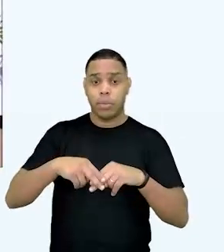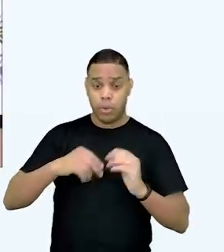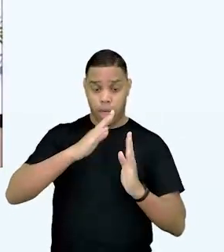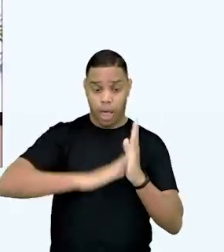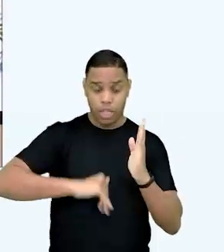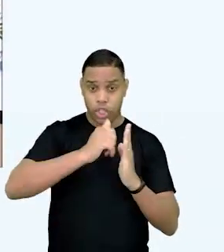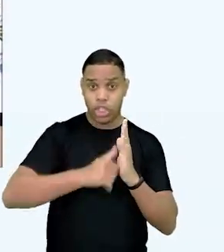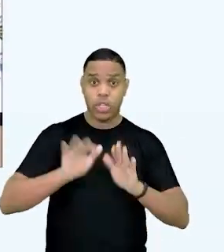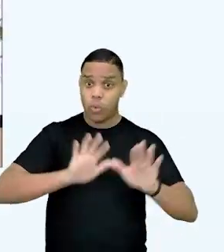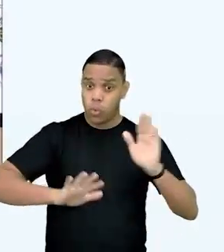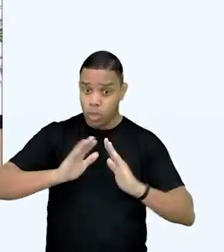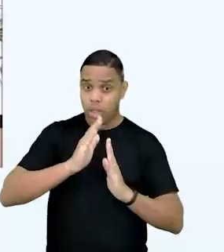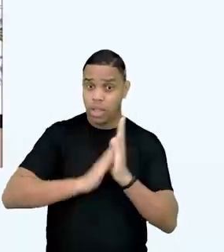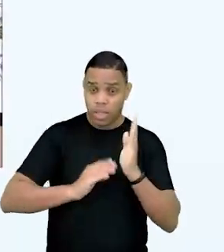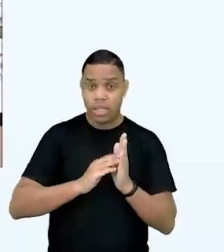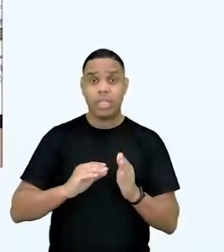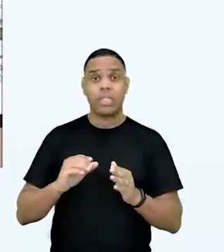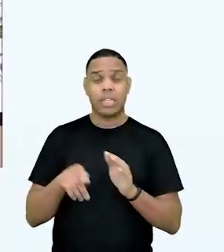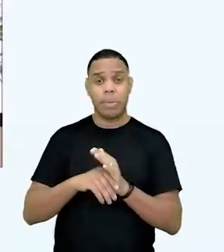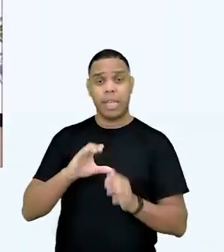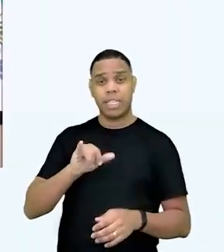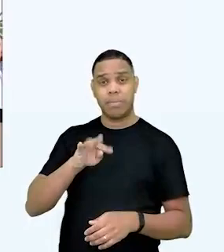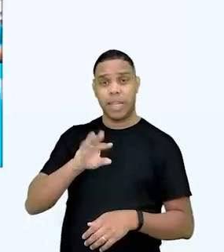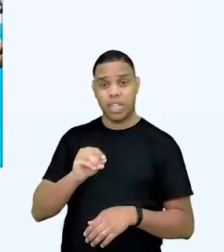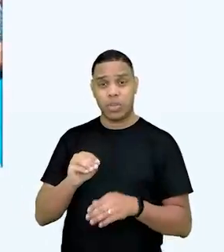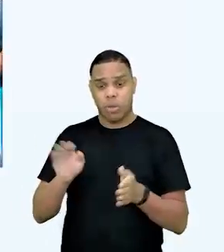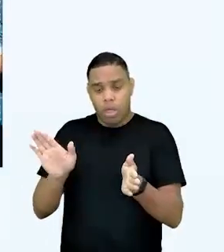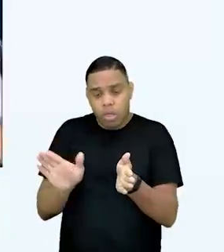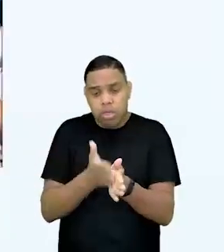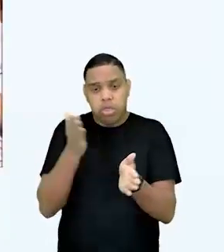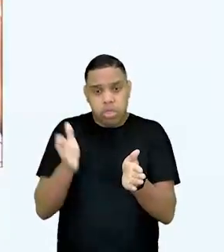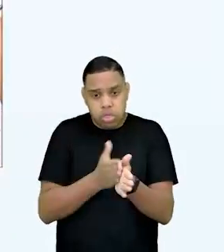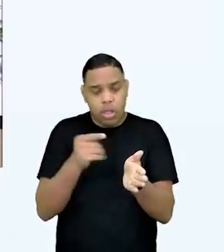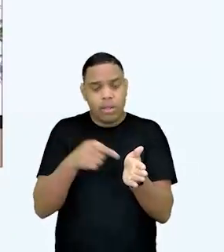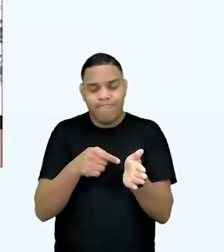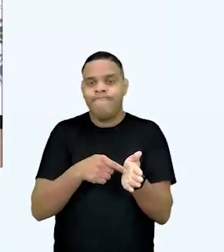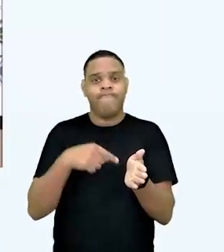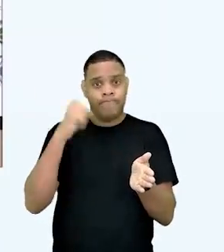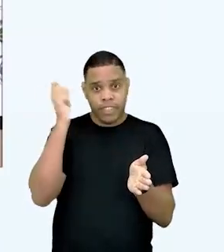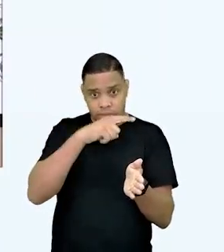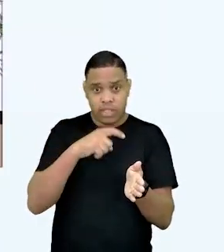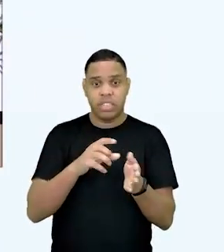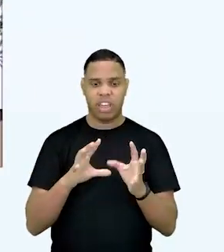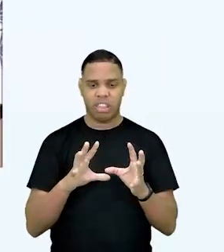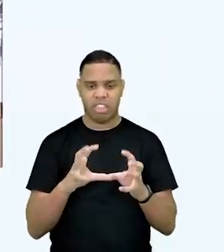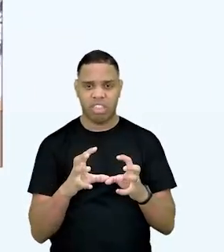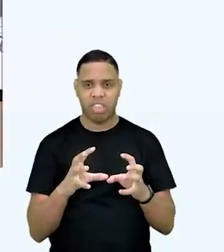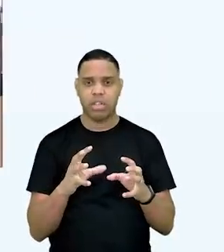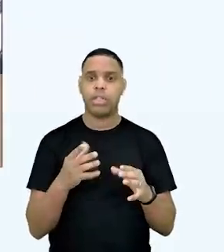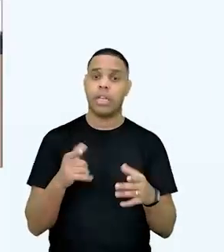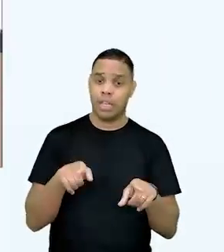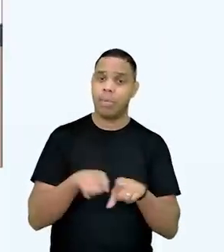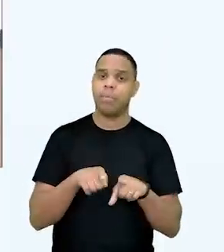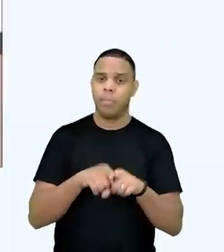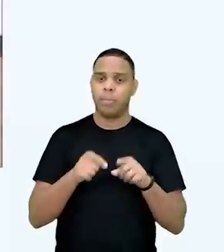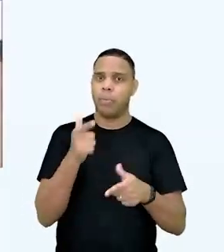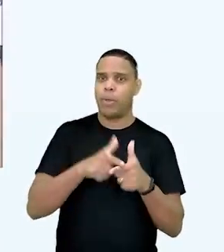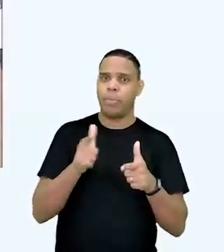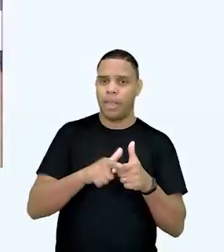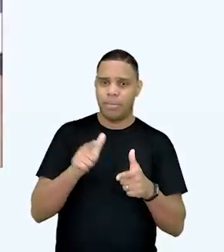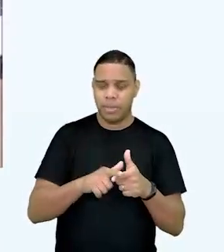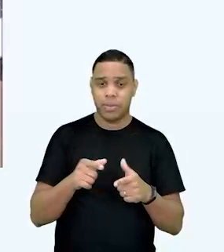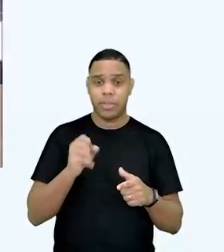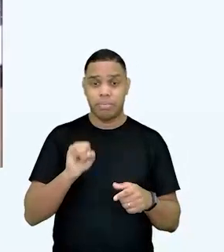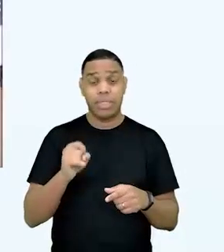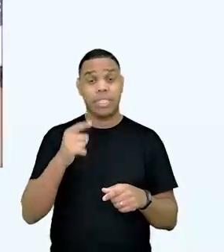uma tinta artificial, você não pode fazer um reboco de cimento. Sim. Porque você tampa a respiração da parede, aí sim a umidade vira um